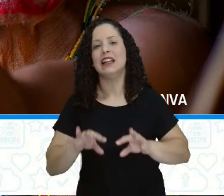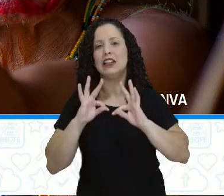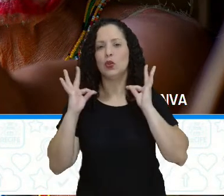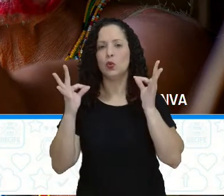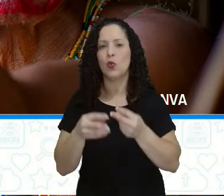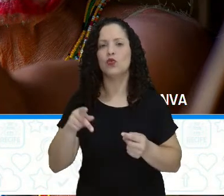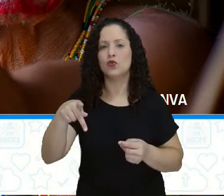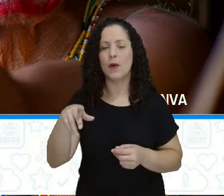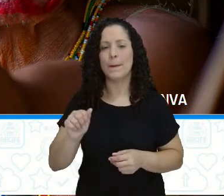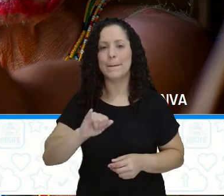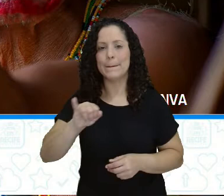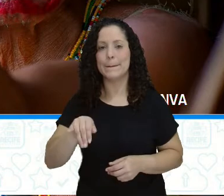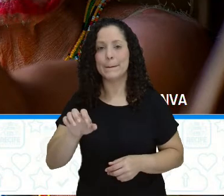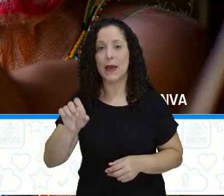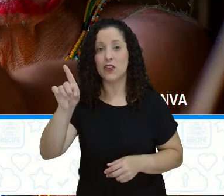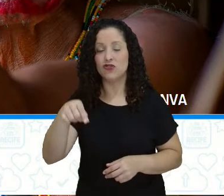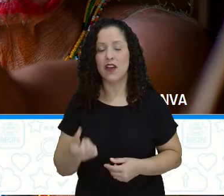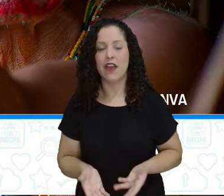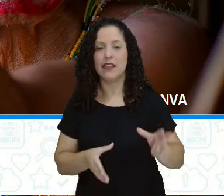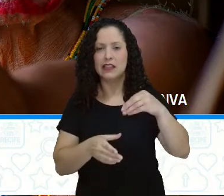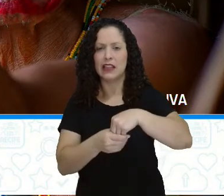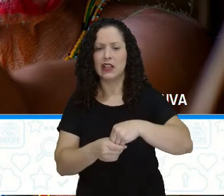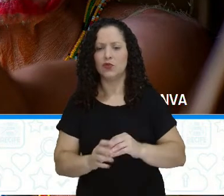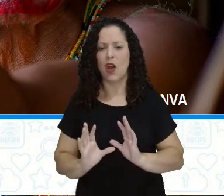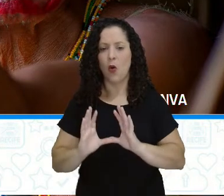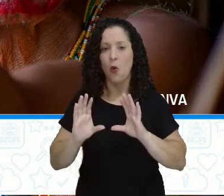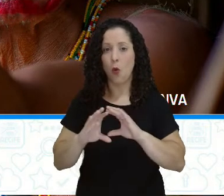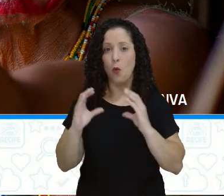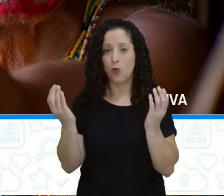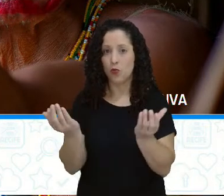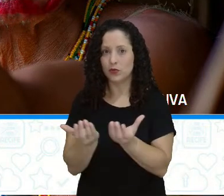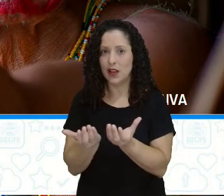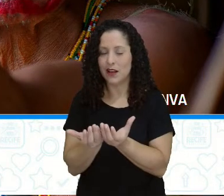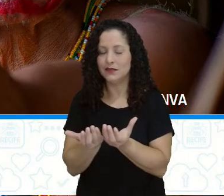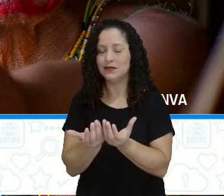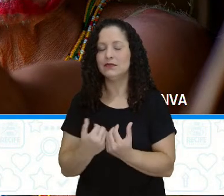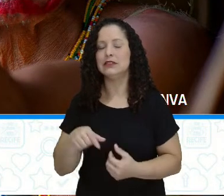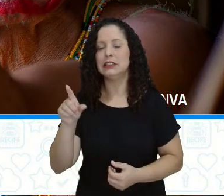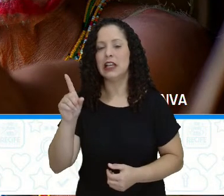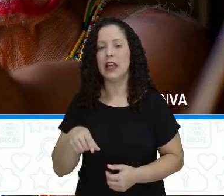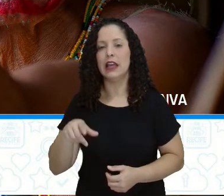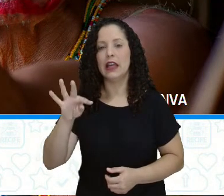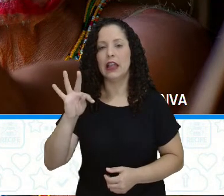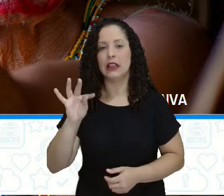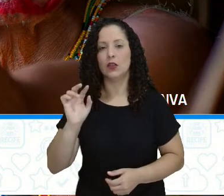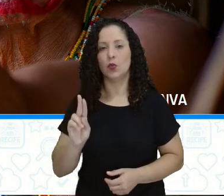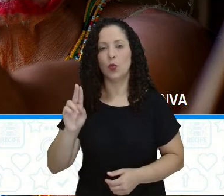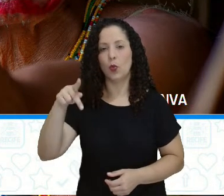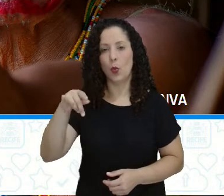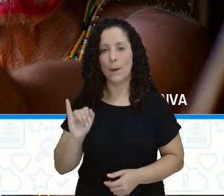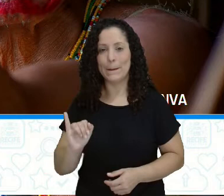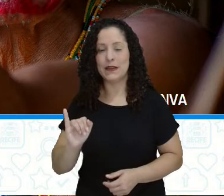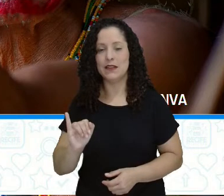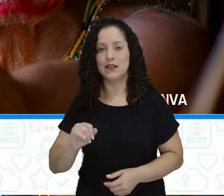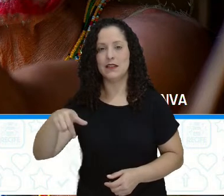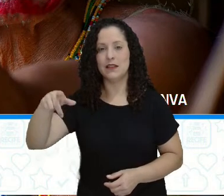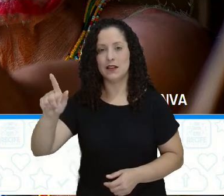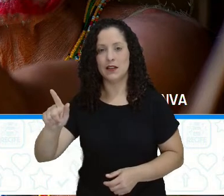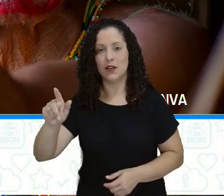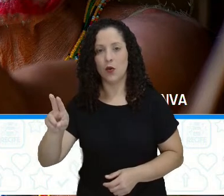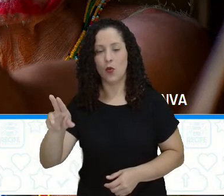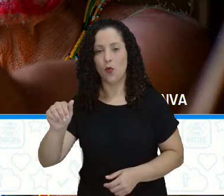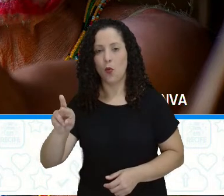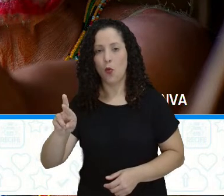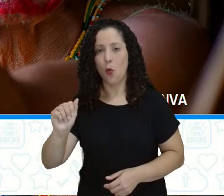são mais comuns entre os povos indígenas da família linguística tupi-guarani. Então, dentro dos tupis,